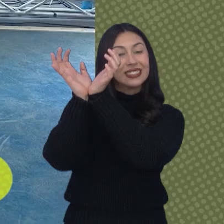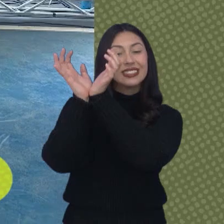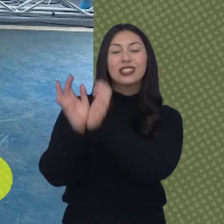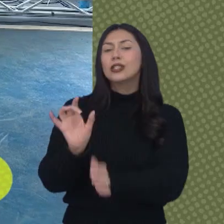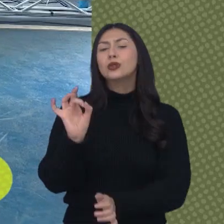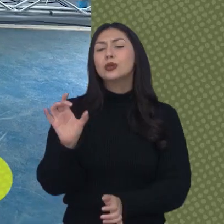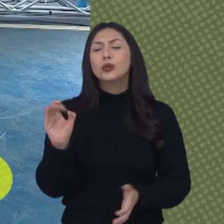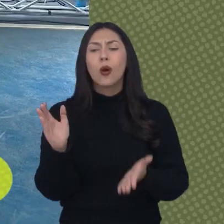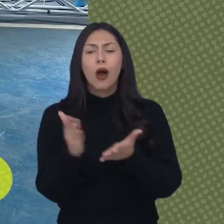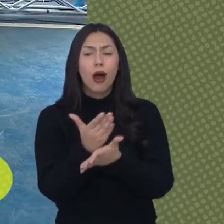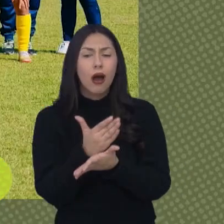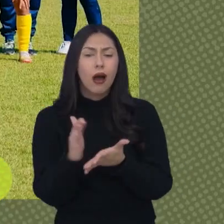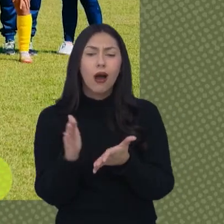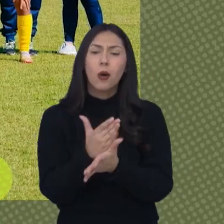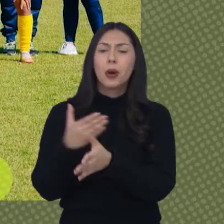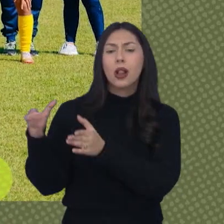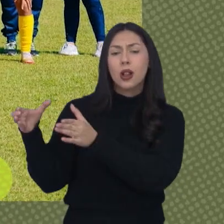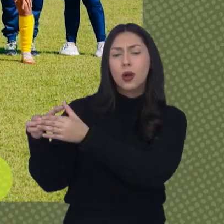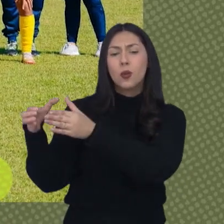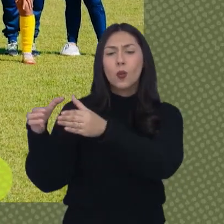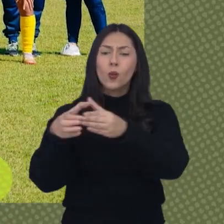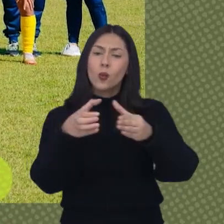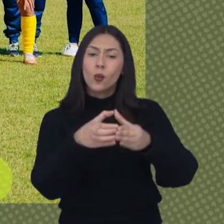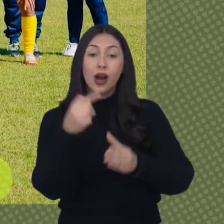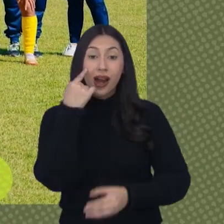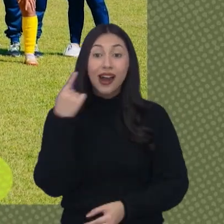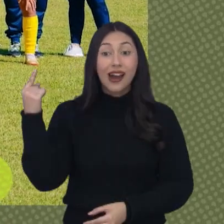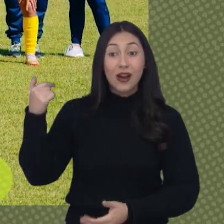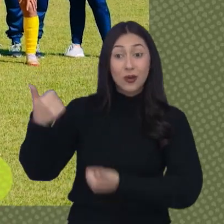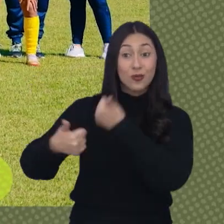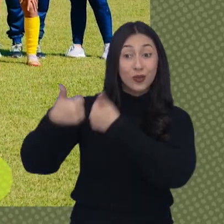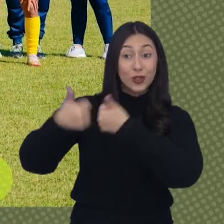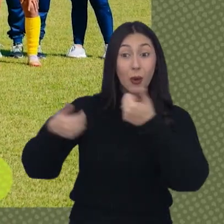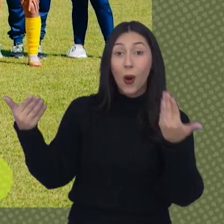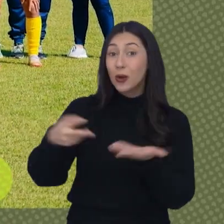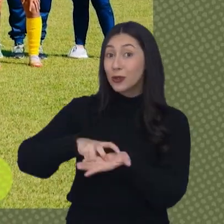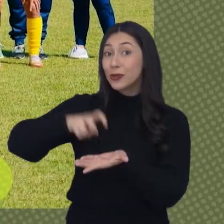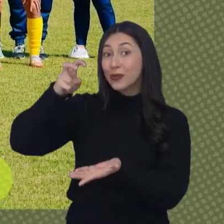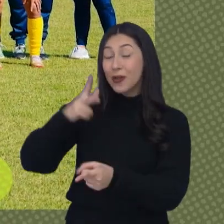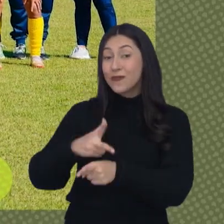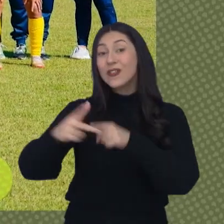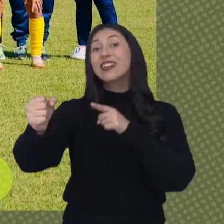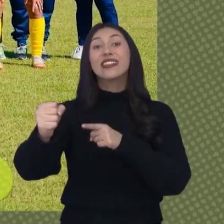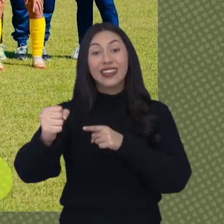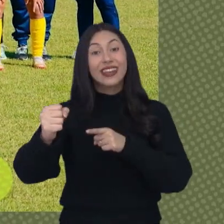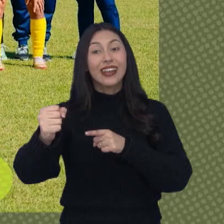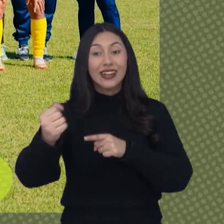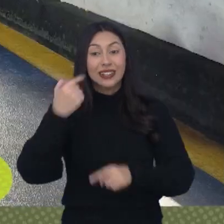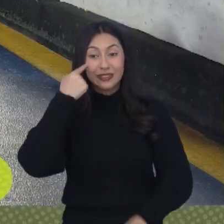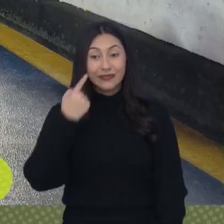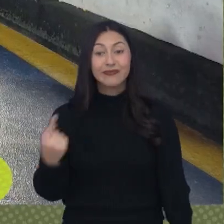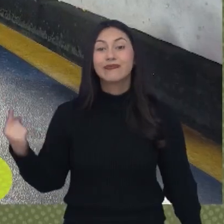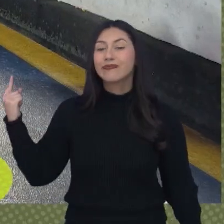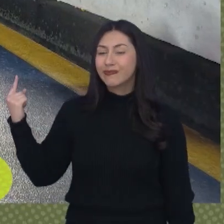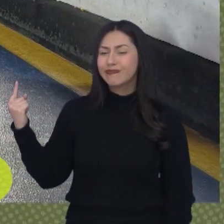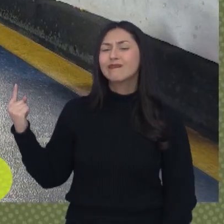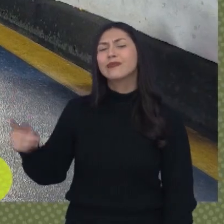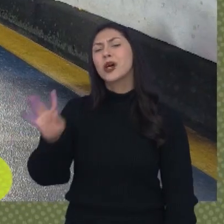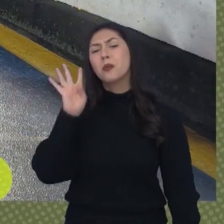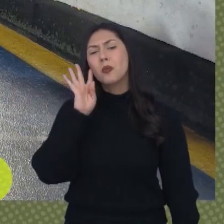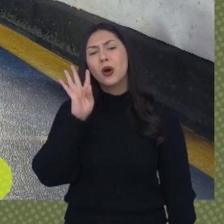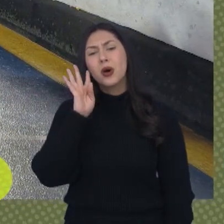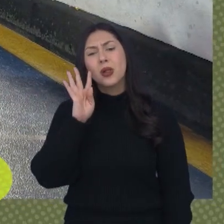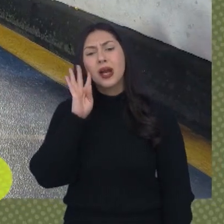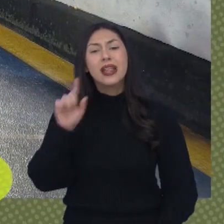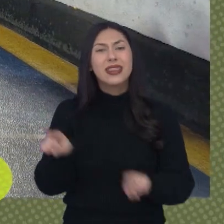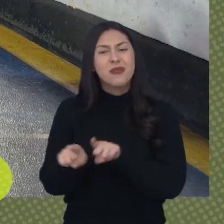algumas das delegações das equipes. Olha o futebol feminino, foi campeão hoje pela manhã, está aí em destaque para você. Muito bacana, sempre o